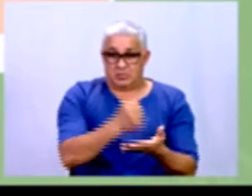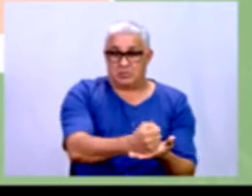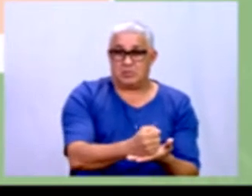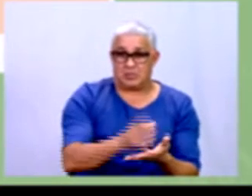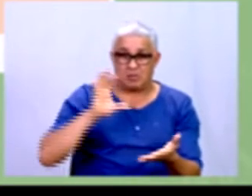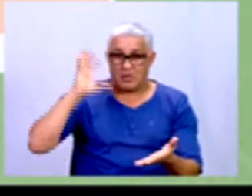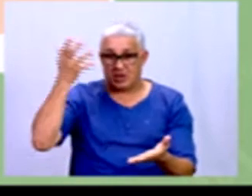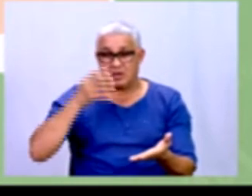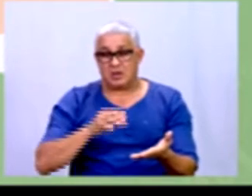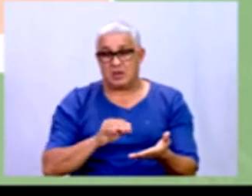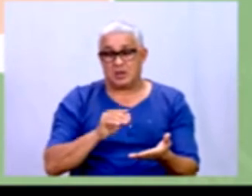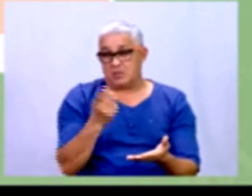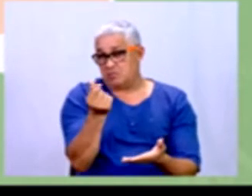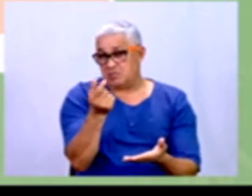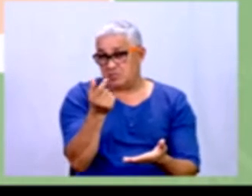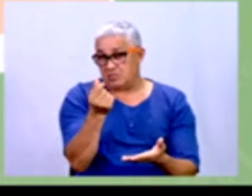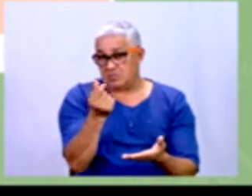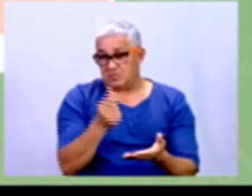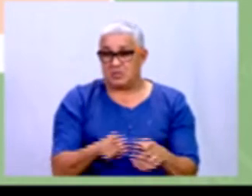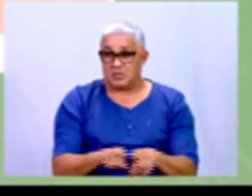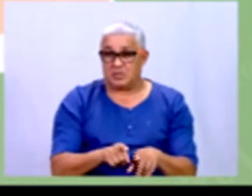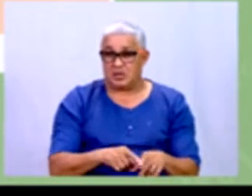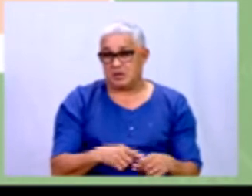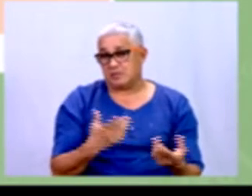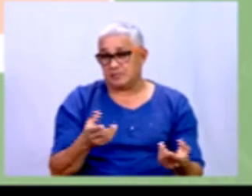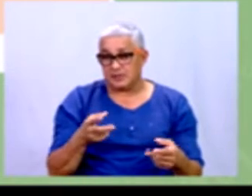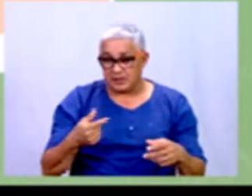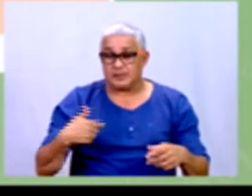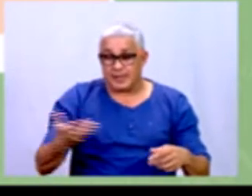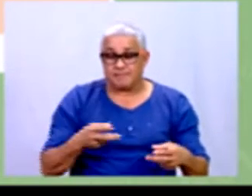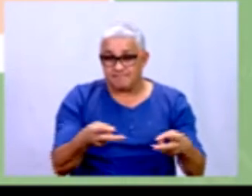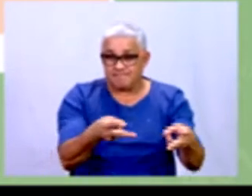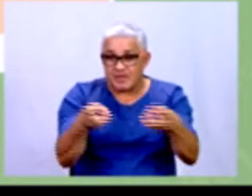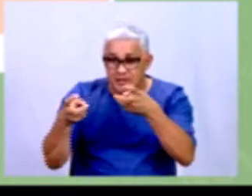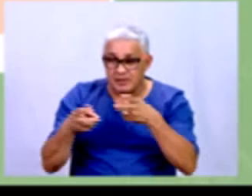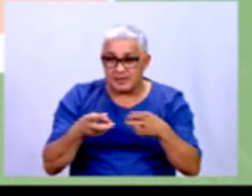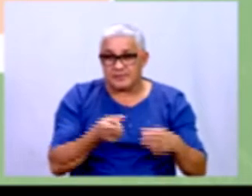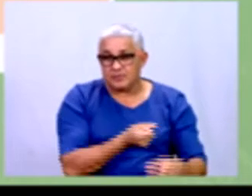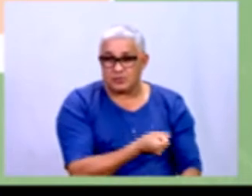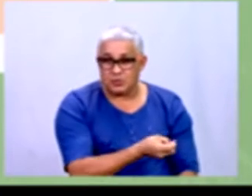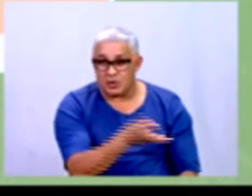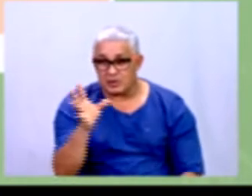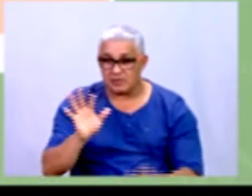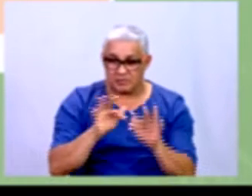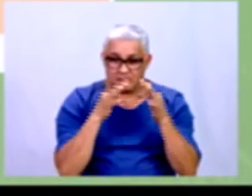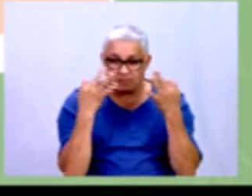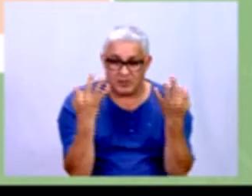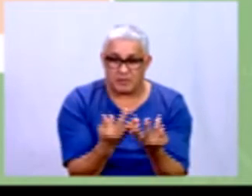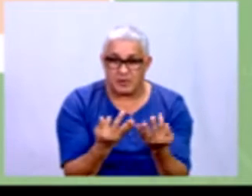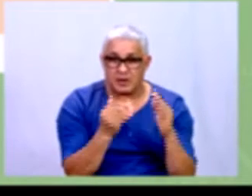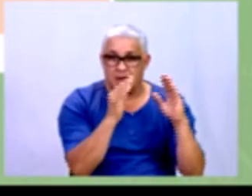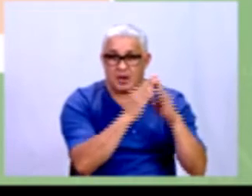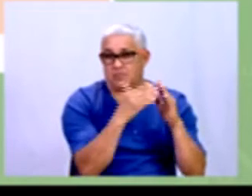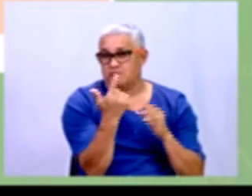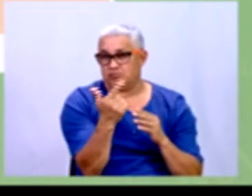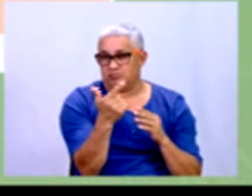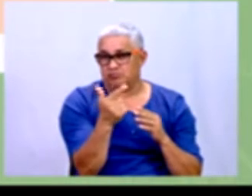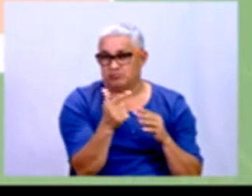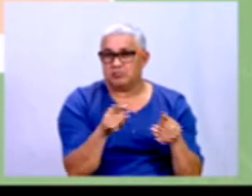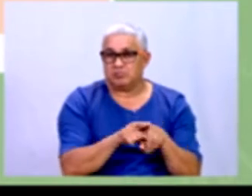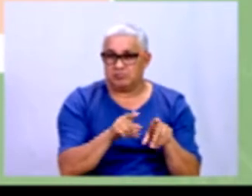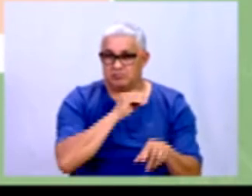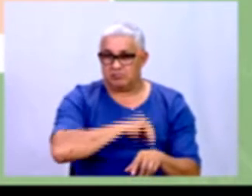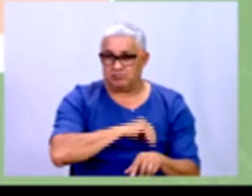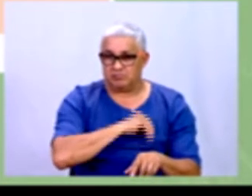de investimentos. Quando se deseja identificar o quantitativo, né? O percentual de famílias sem moradia e que tenham renda